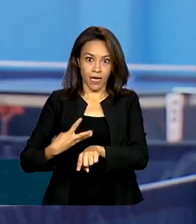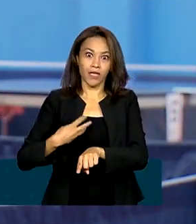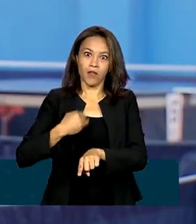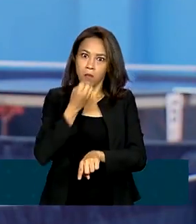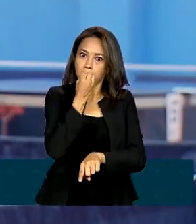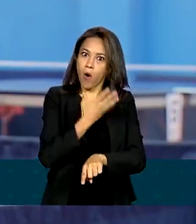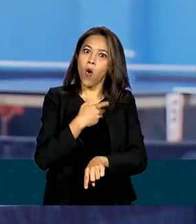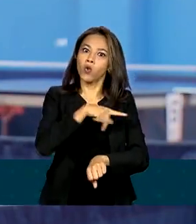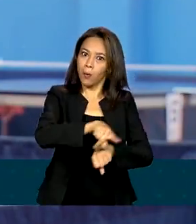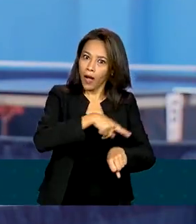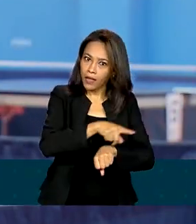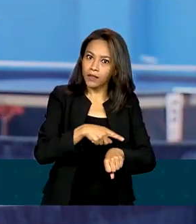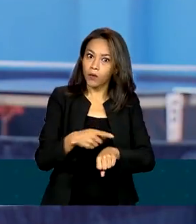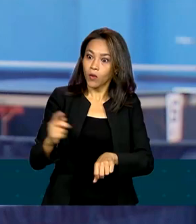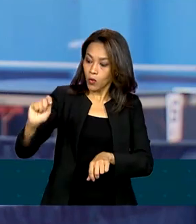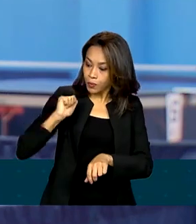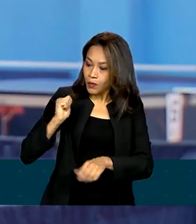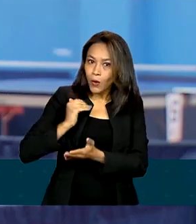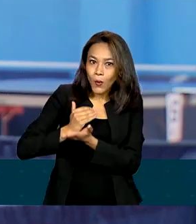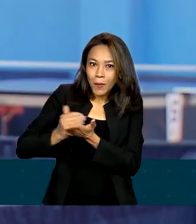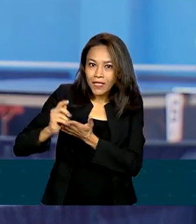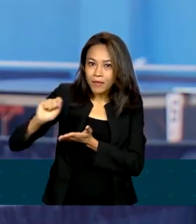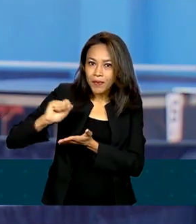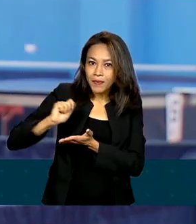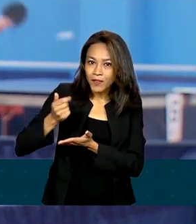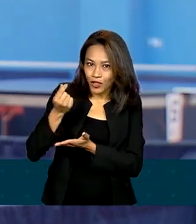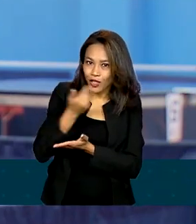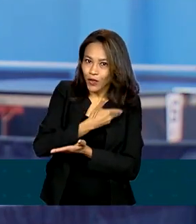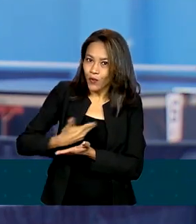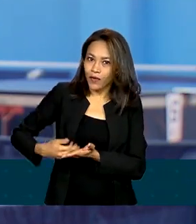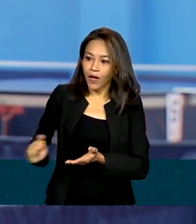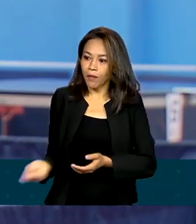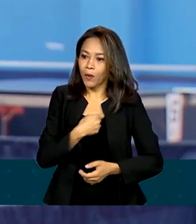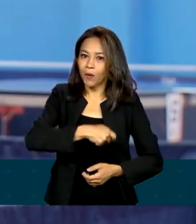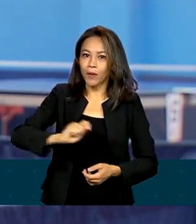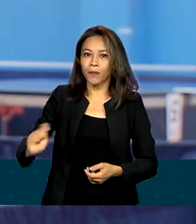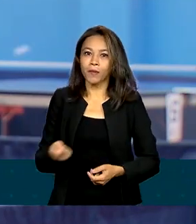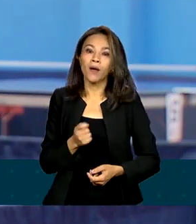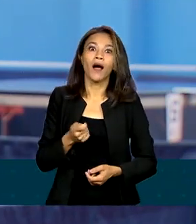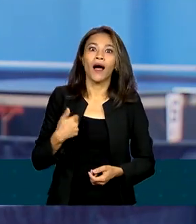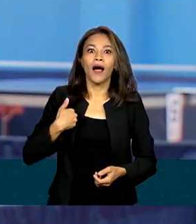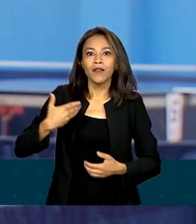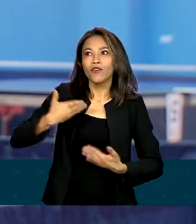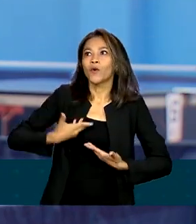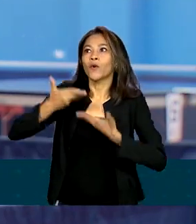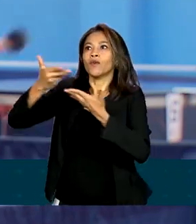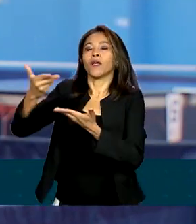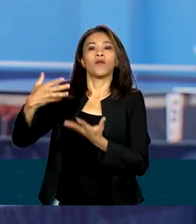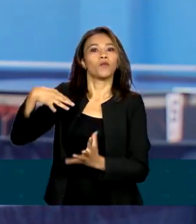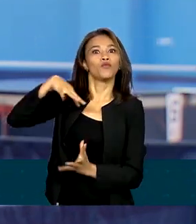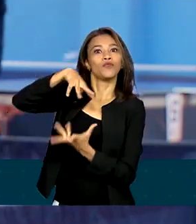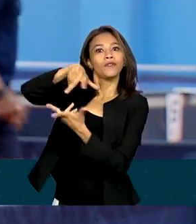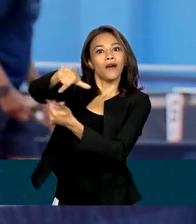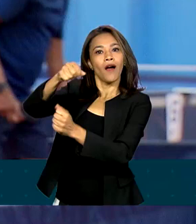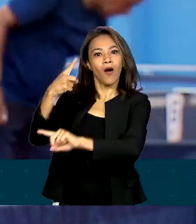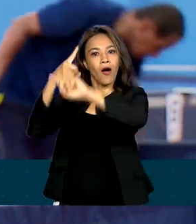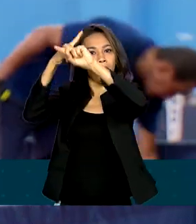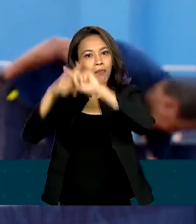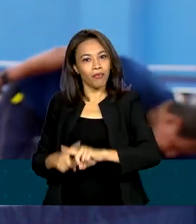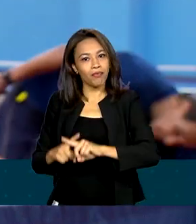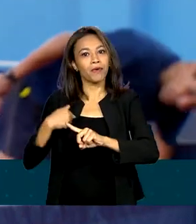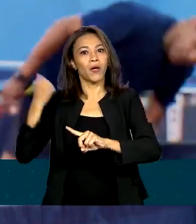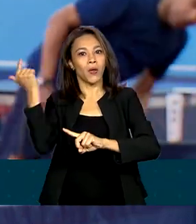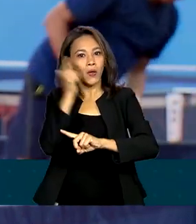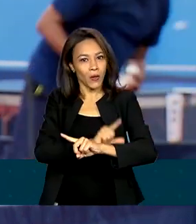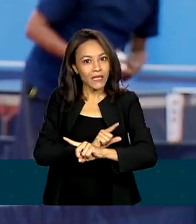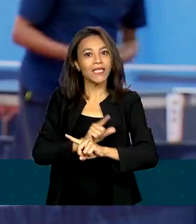Quando eu passei a receber a Bolsa, não só eu, mas, por exemplo, tênis de mesa, eu tive a oportunidade de ir para o Mundial. E lá nós ganhamos medalhas que